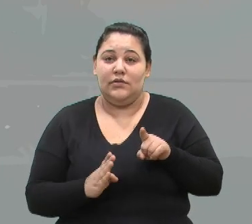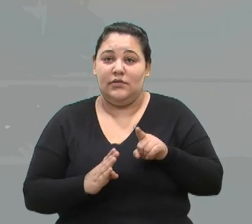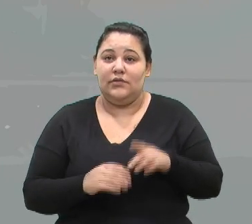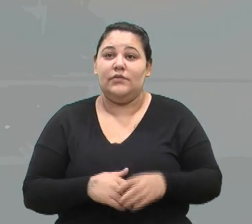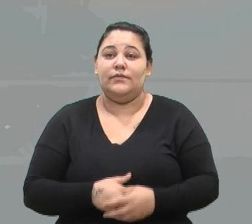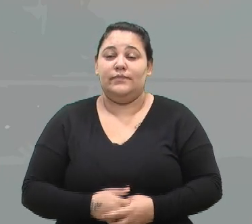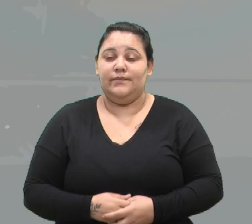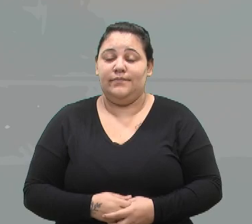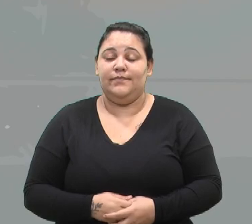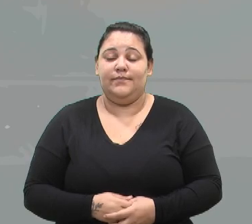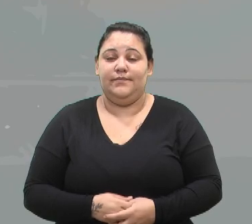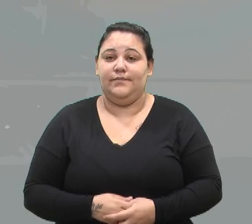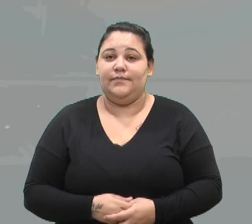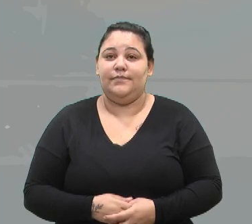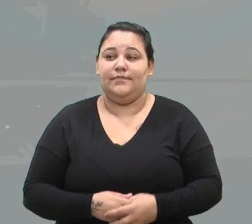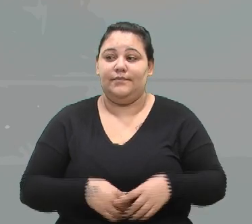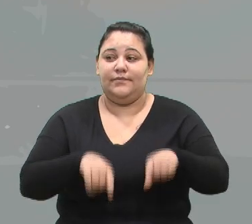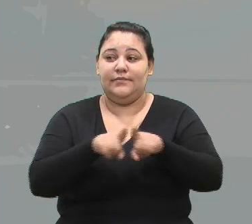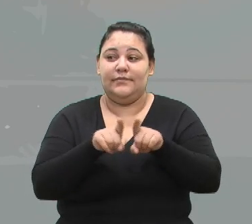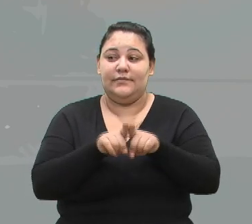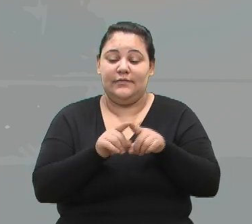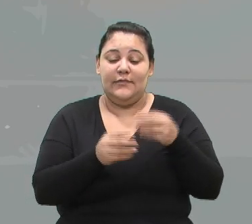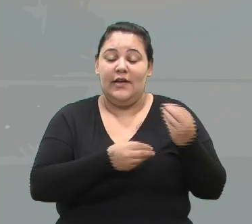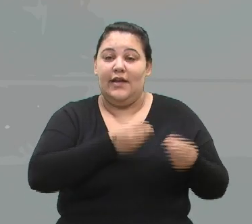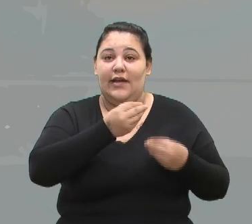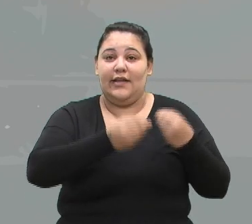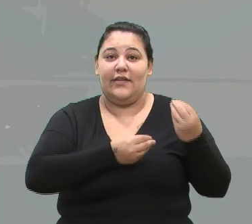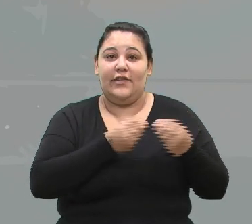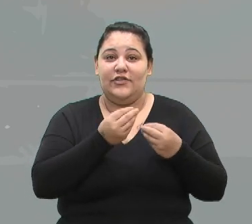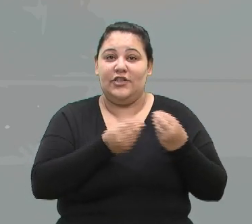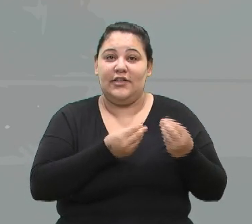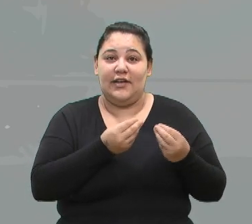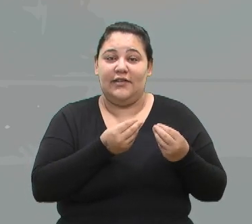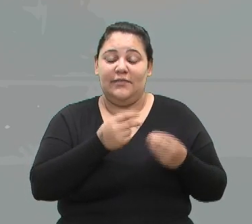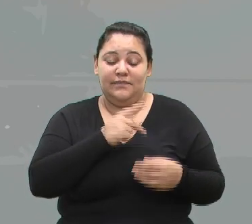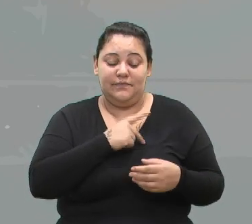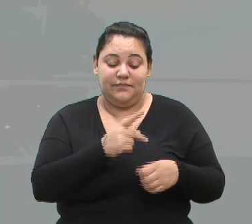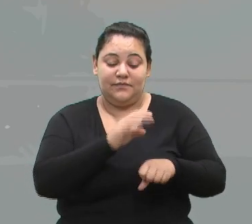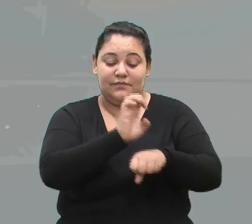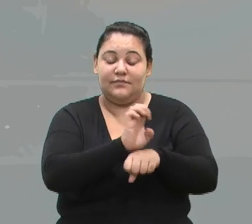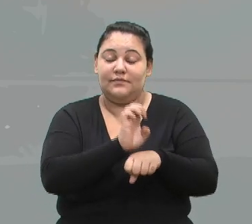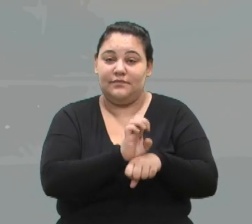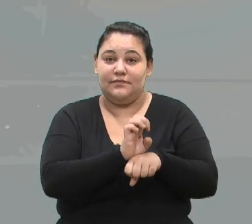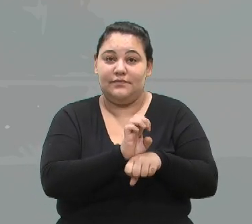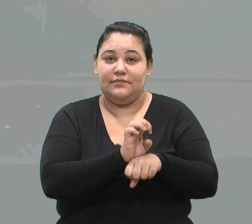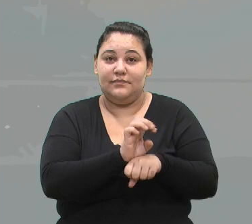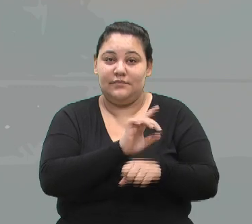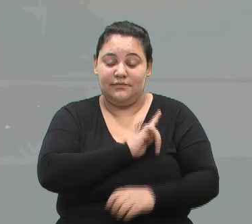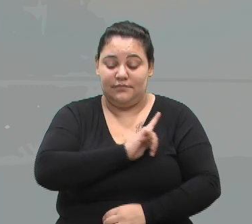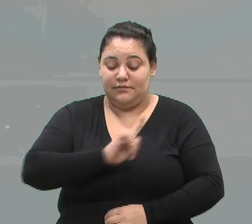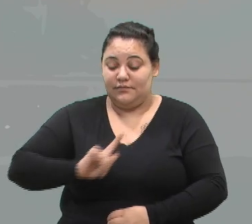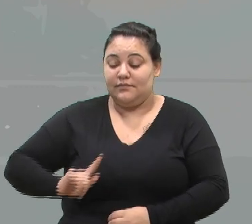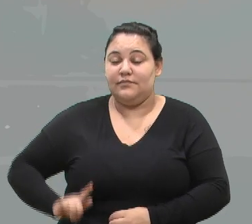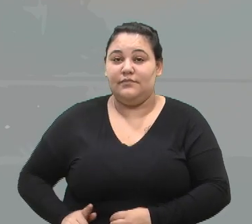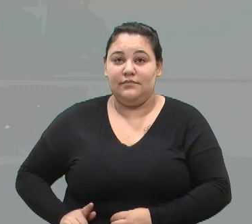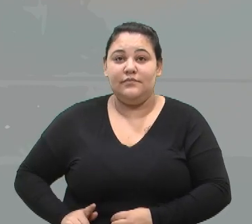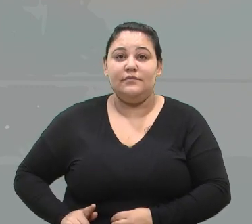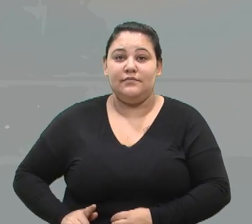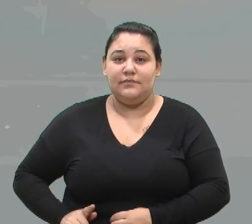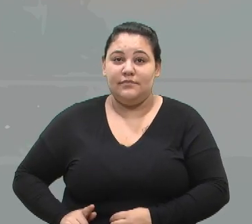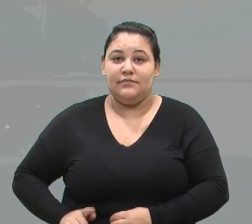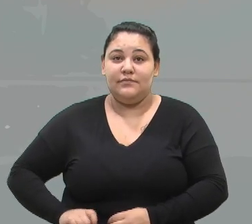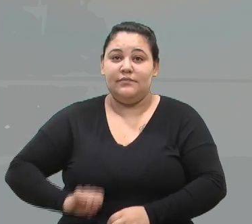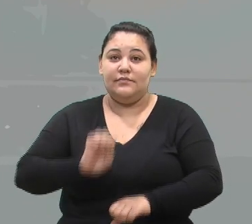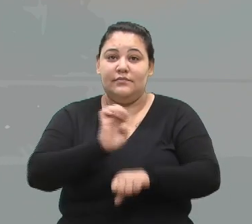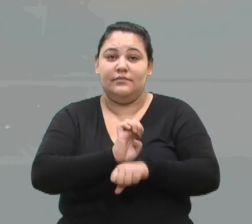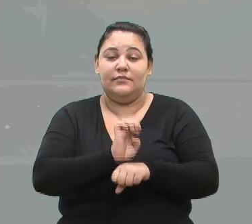também com os presidentes estaduais e governadores, deputados. Participamos.